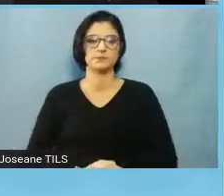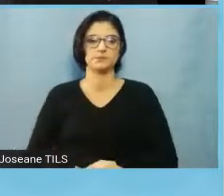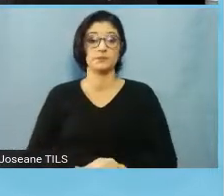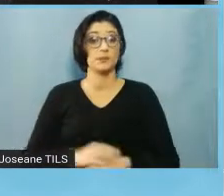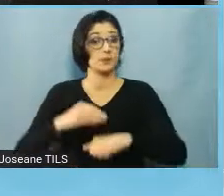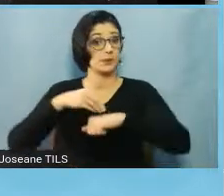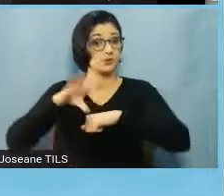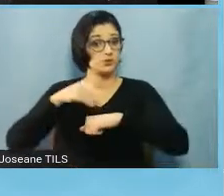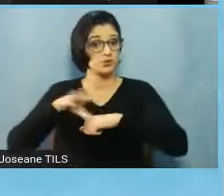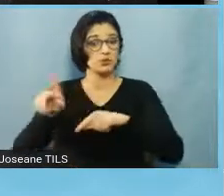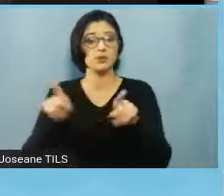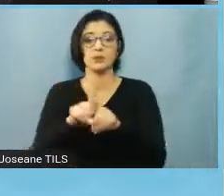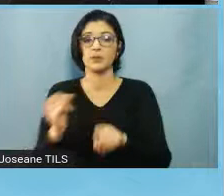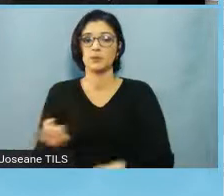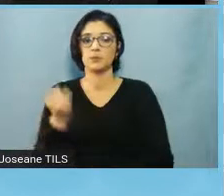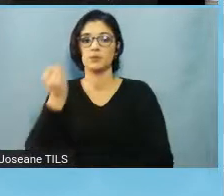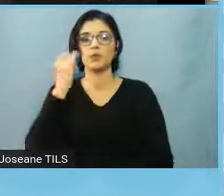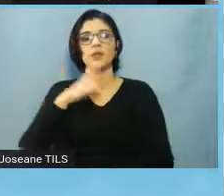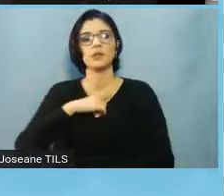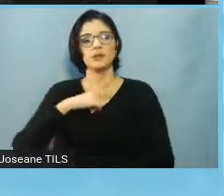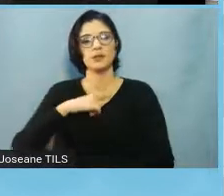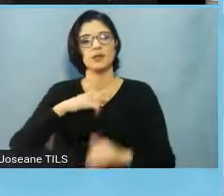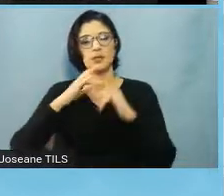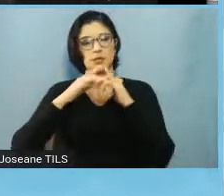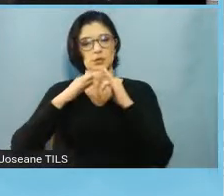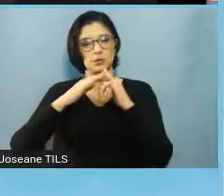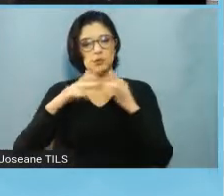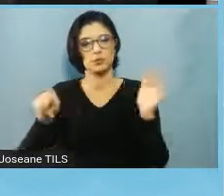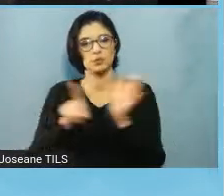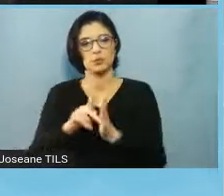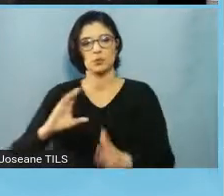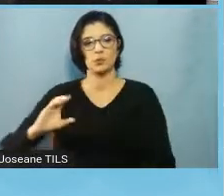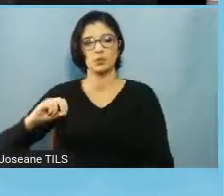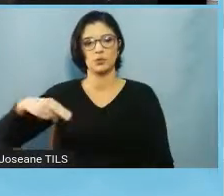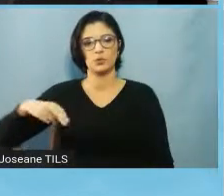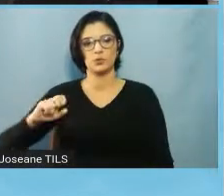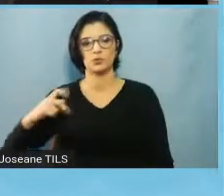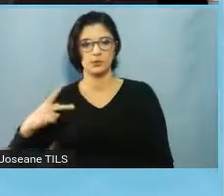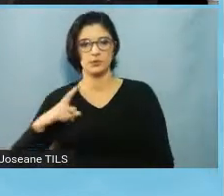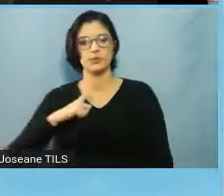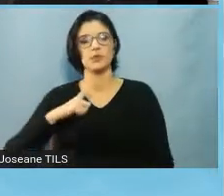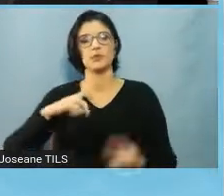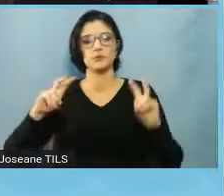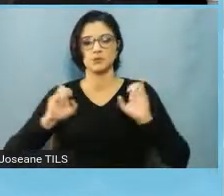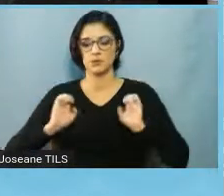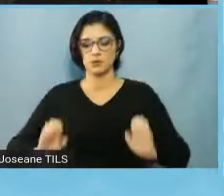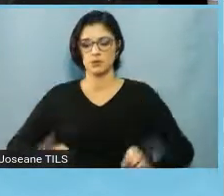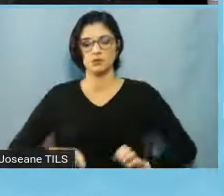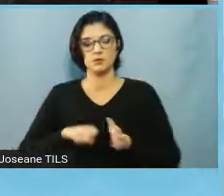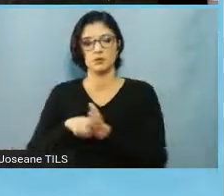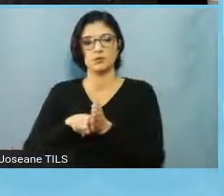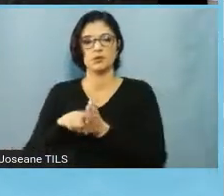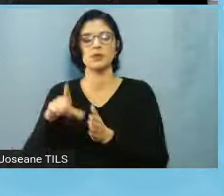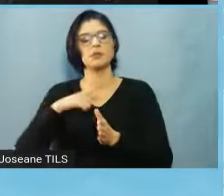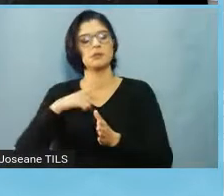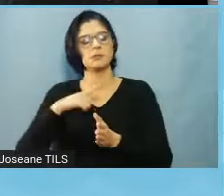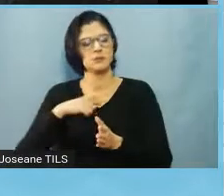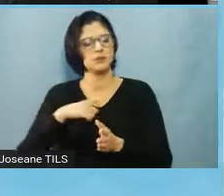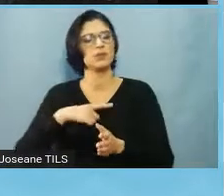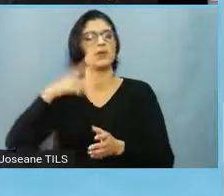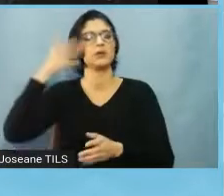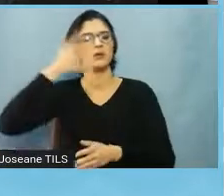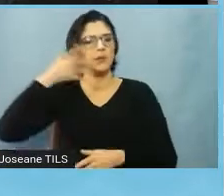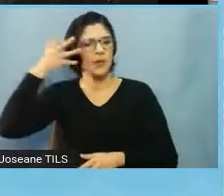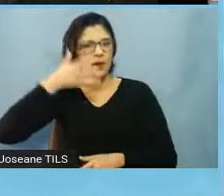quem está começando, tem um canal no YouTube da CONEP, que se chama Ética em Pesquisa, CONEP, e ali tem uma série de vídeos, tem palestras bem grandes,